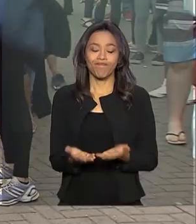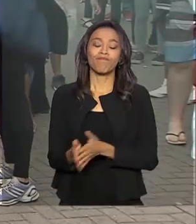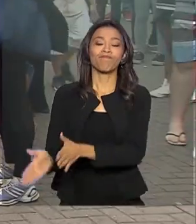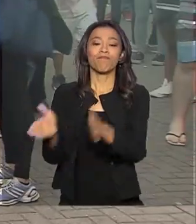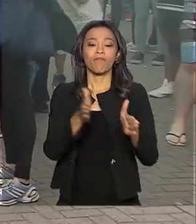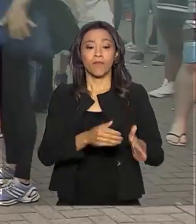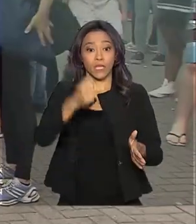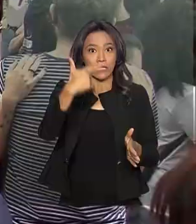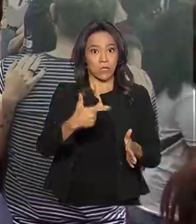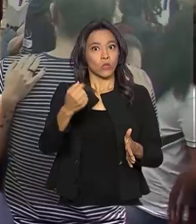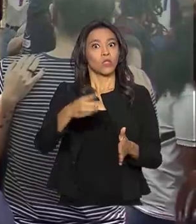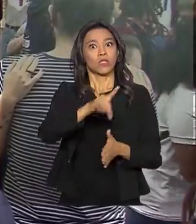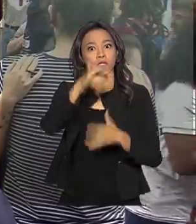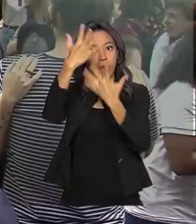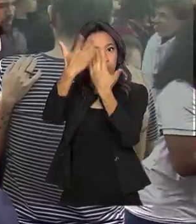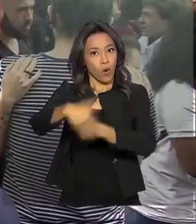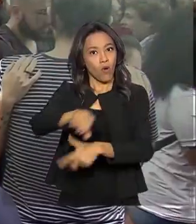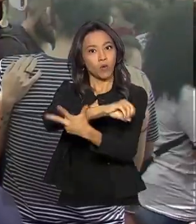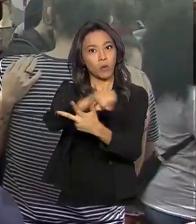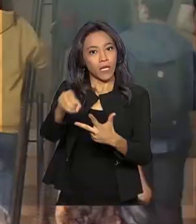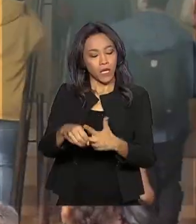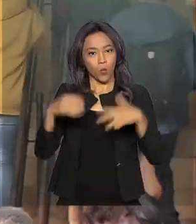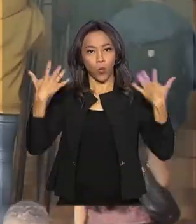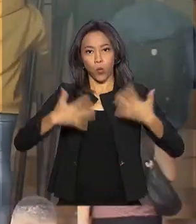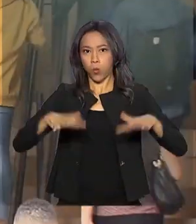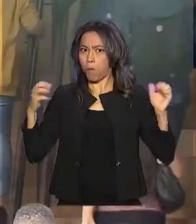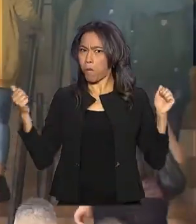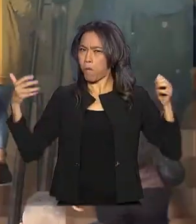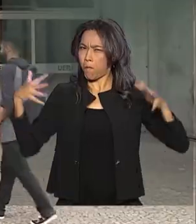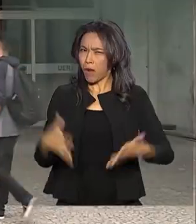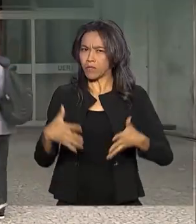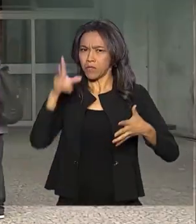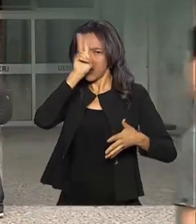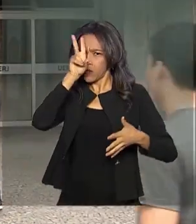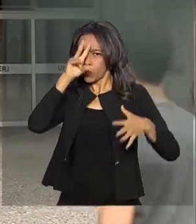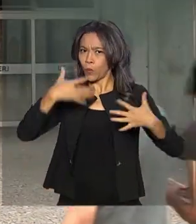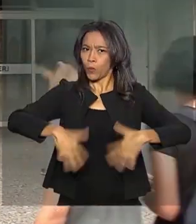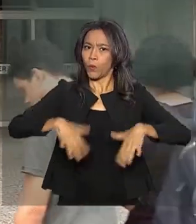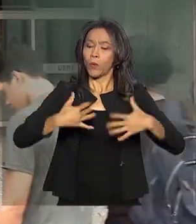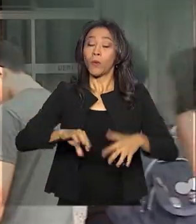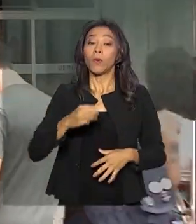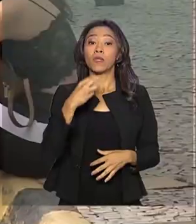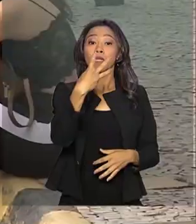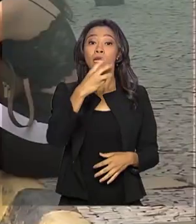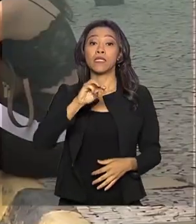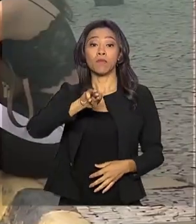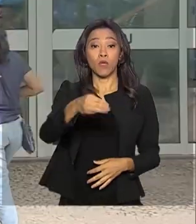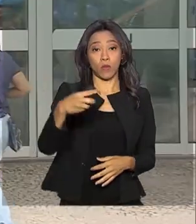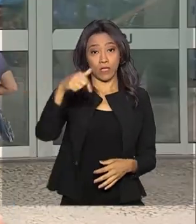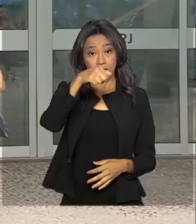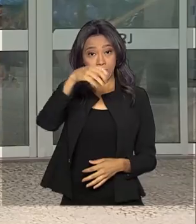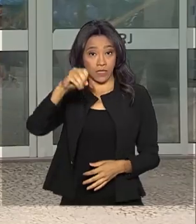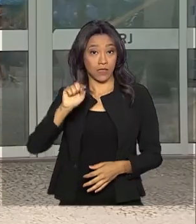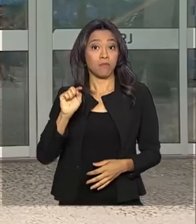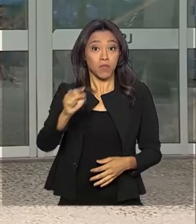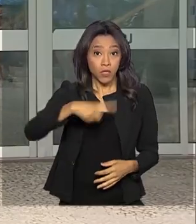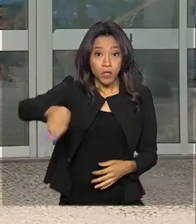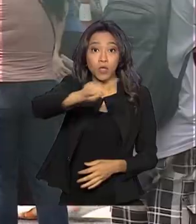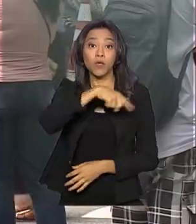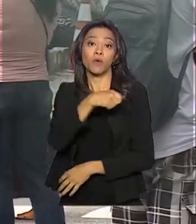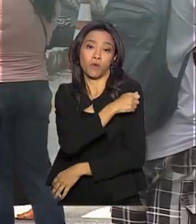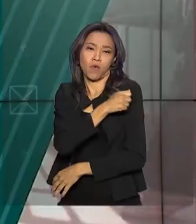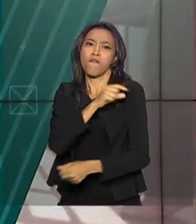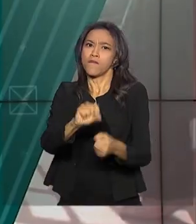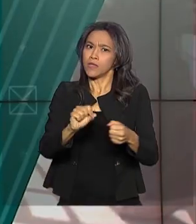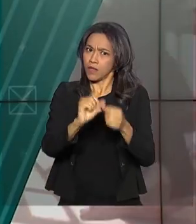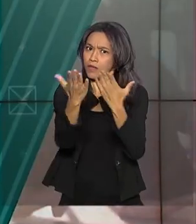Segundo o dia de provas do Enem, registra a maior participação da história. 3 milhões e 700 mil estudantes fizeram o